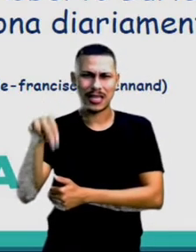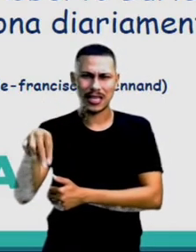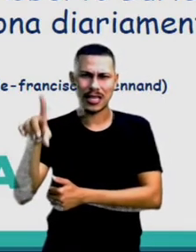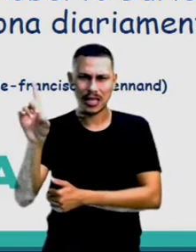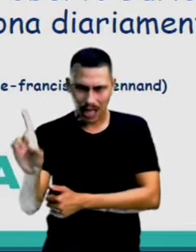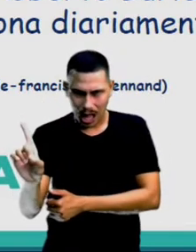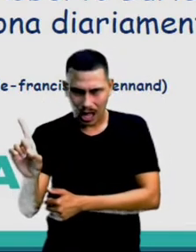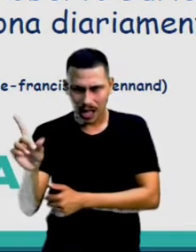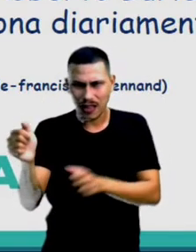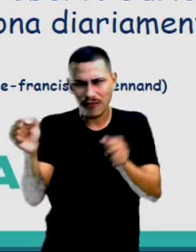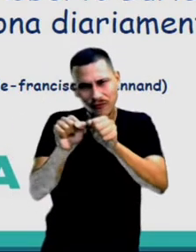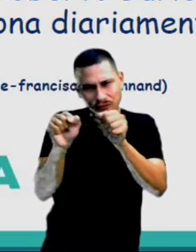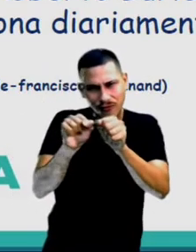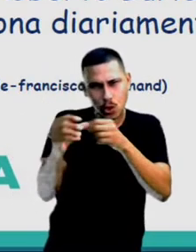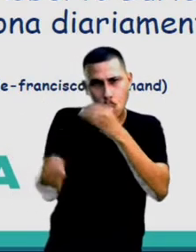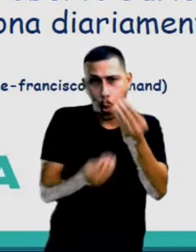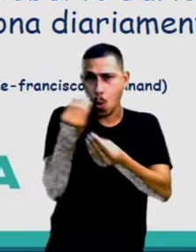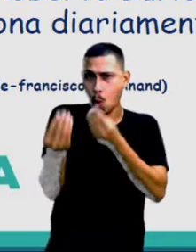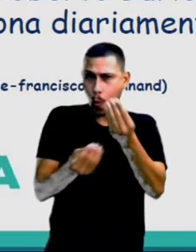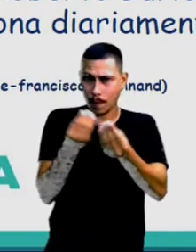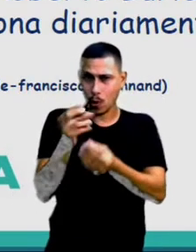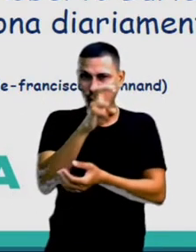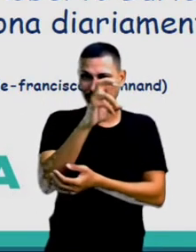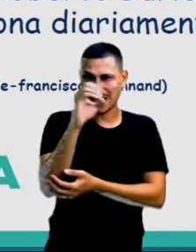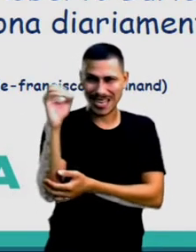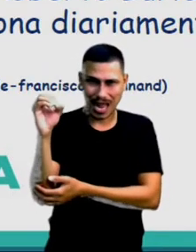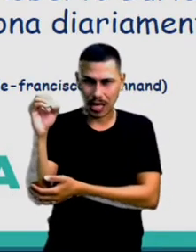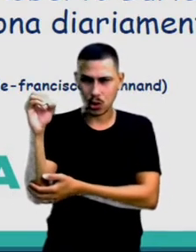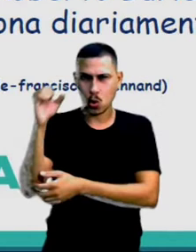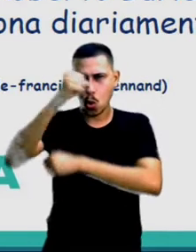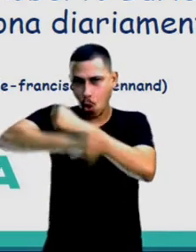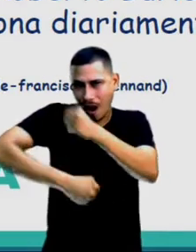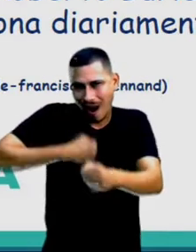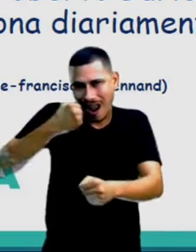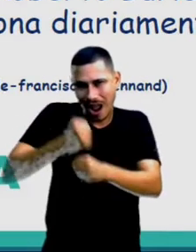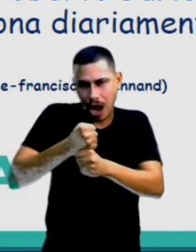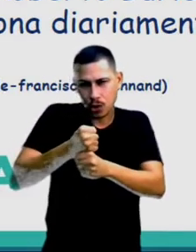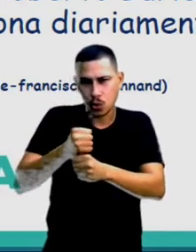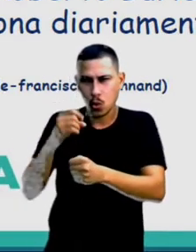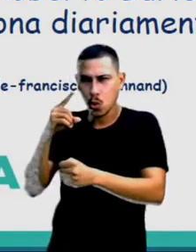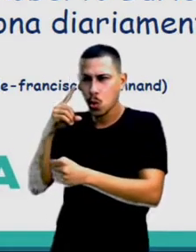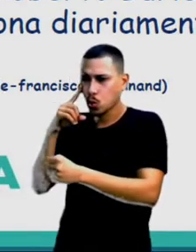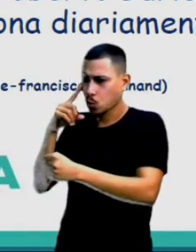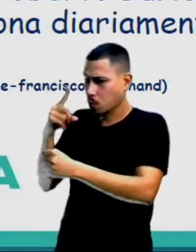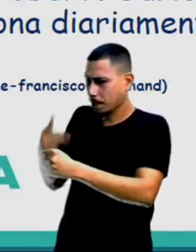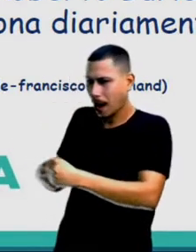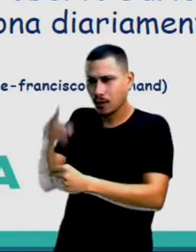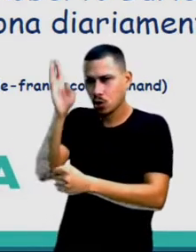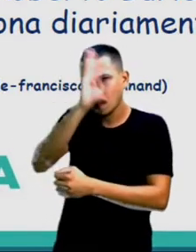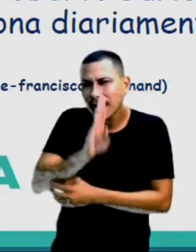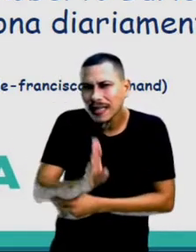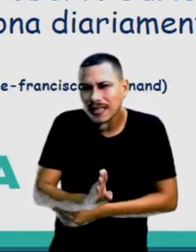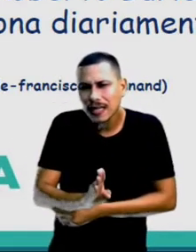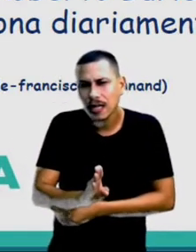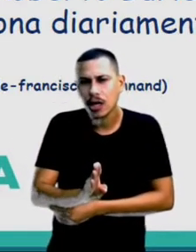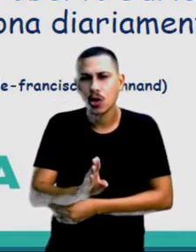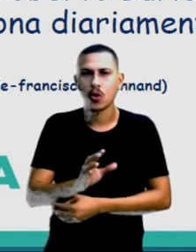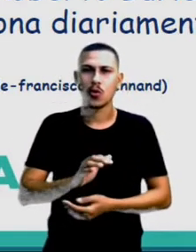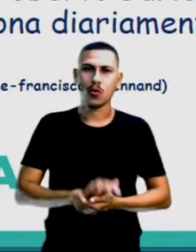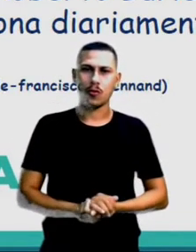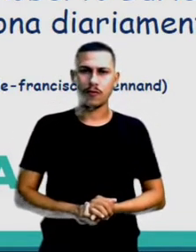anos de descobrimento do Brasil Foi intitulado, desculpa, foi